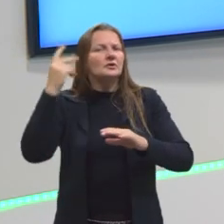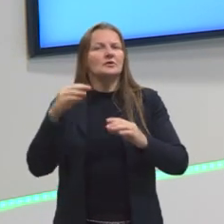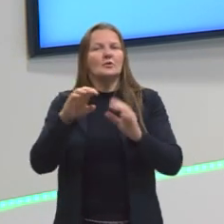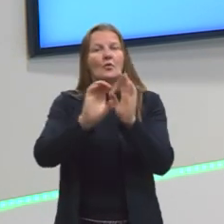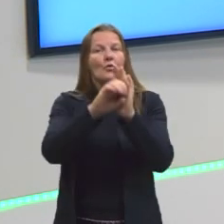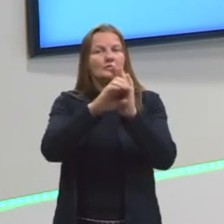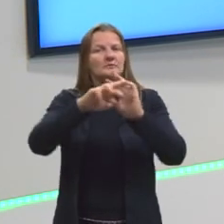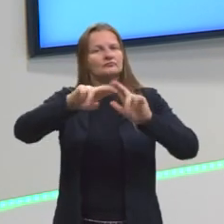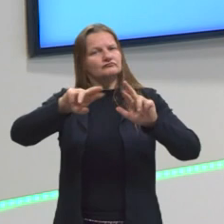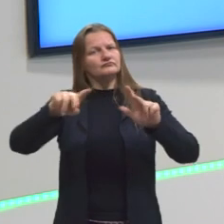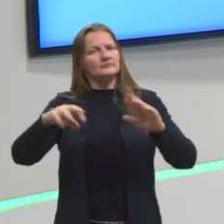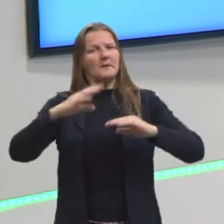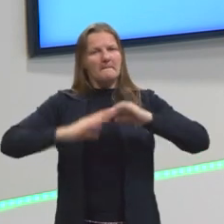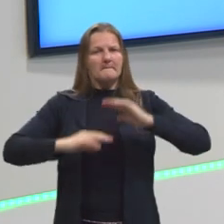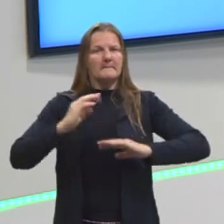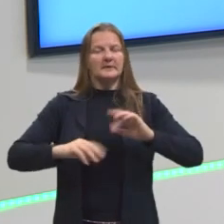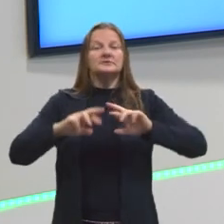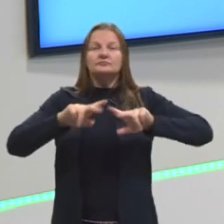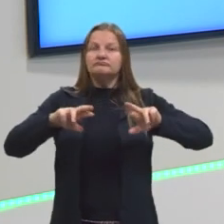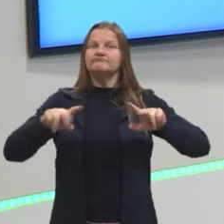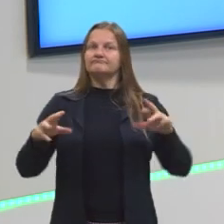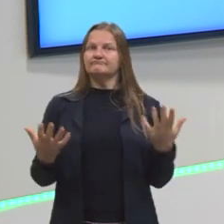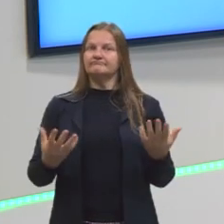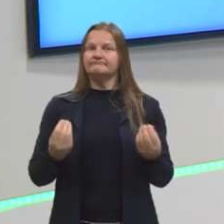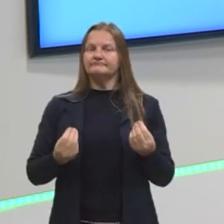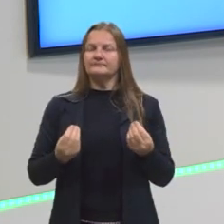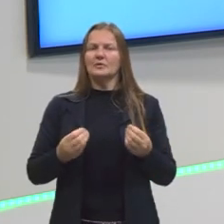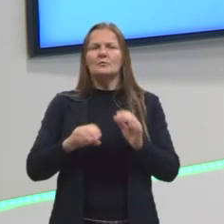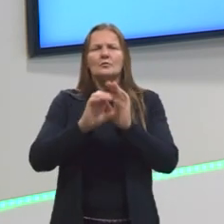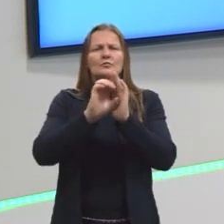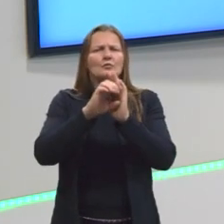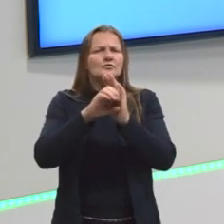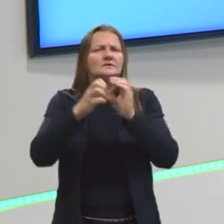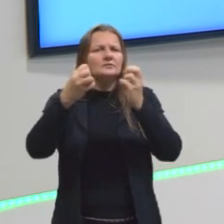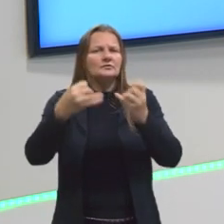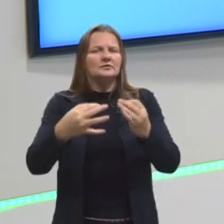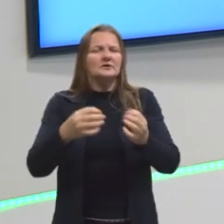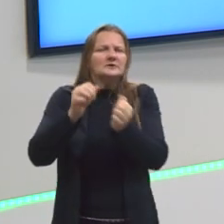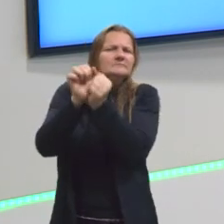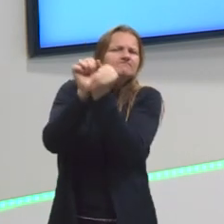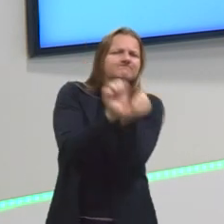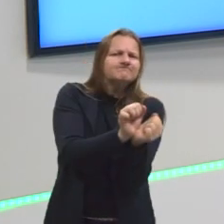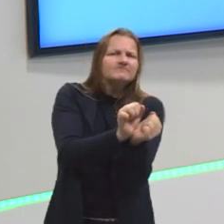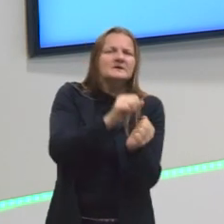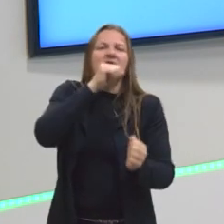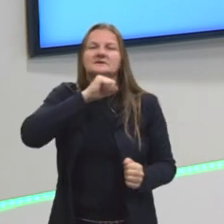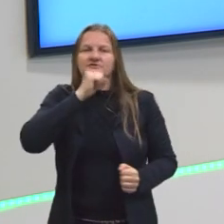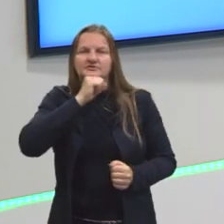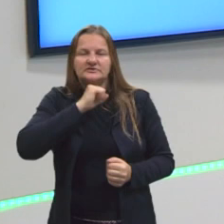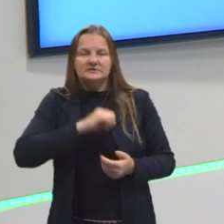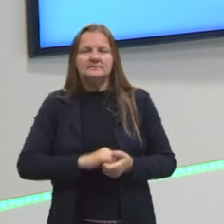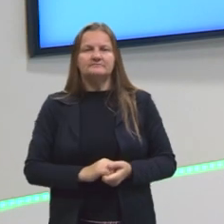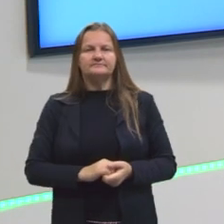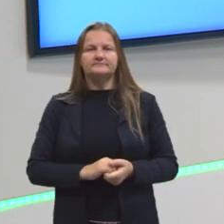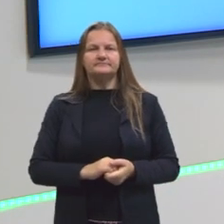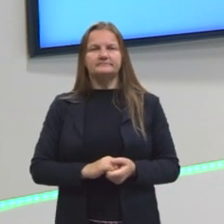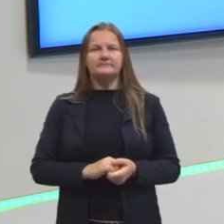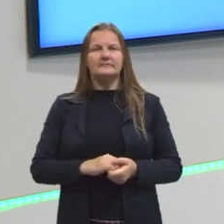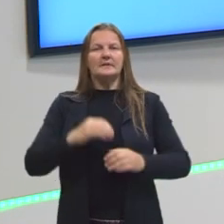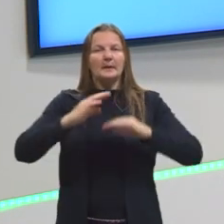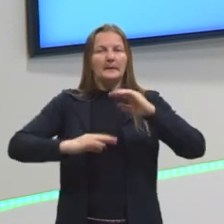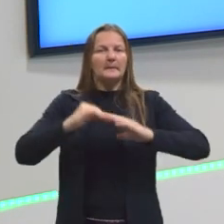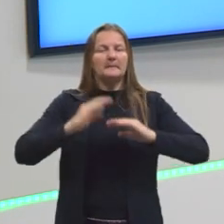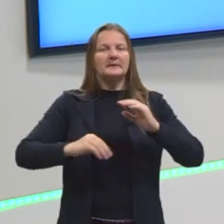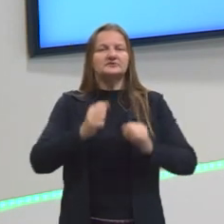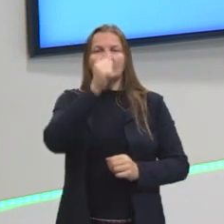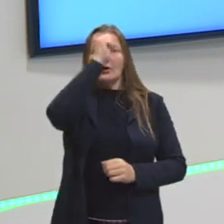diferentes, duas práticas muito distintas da escravidão. Uma é a escravidão antiga, que é aquela que era praticada